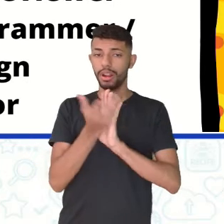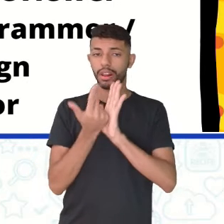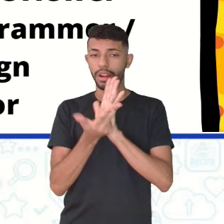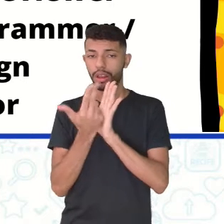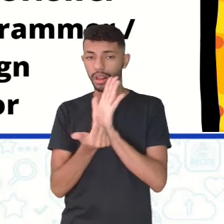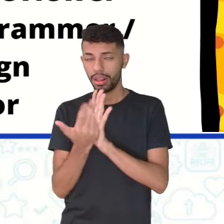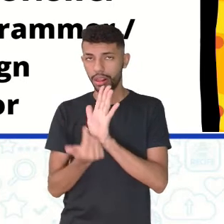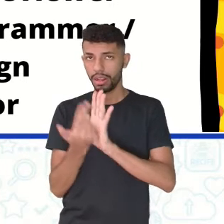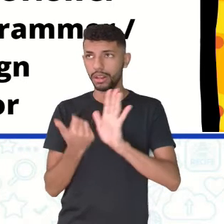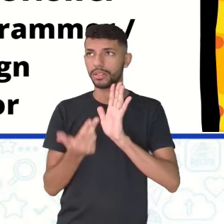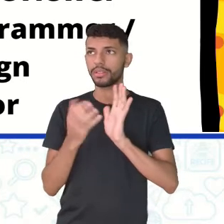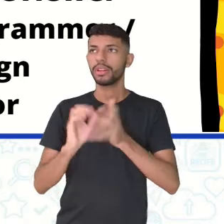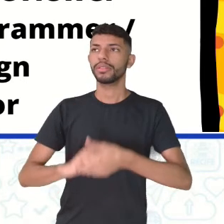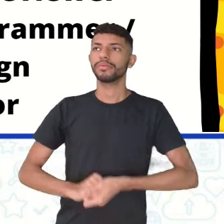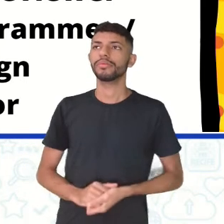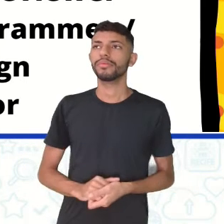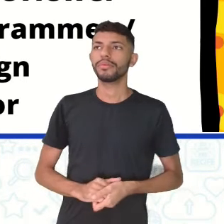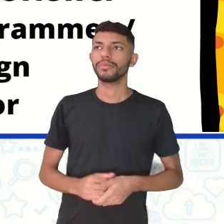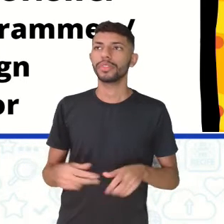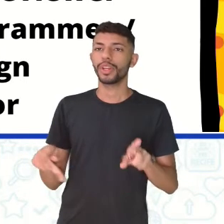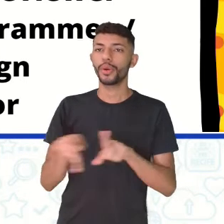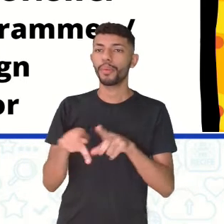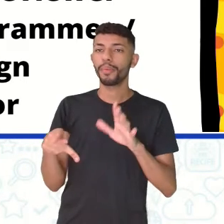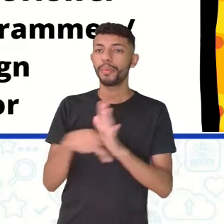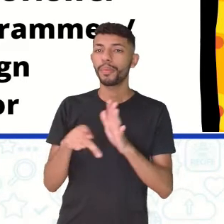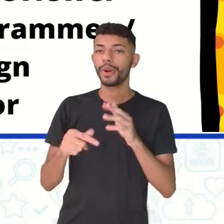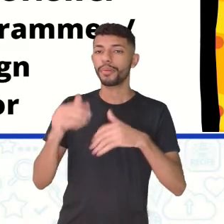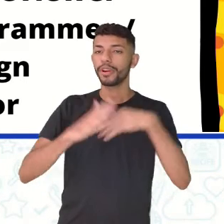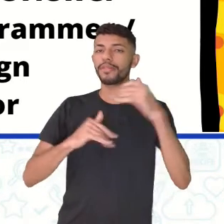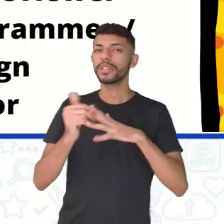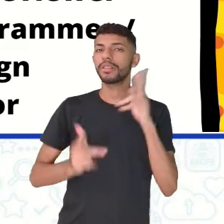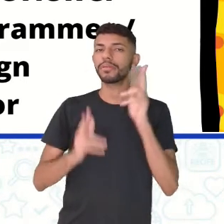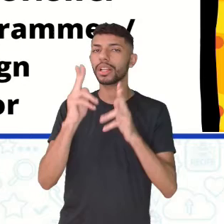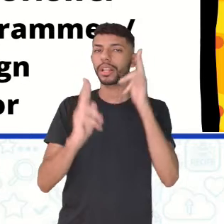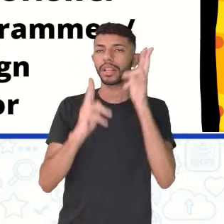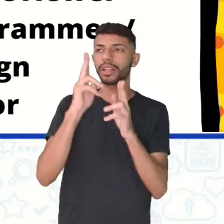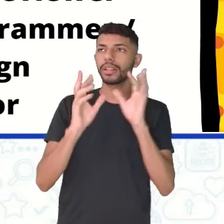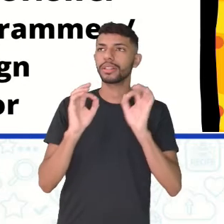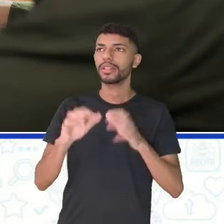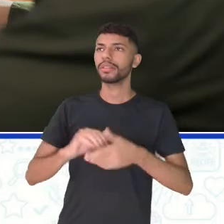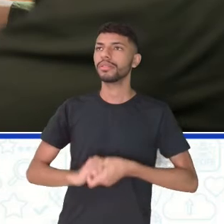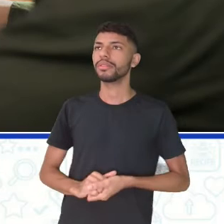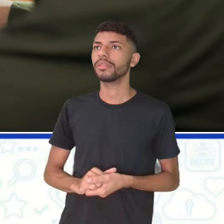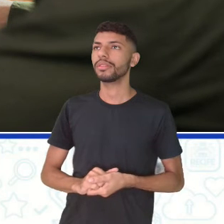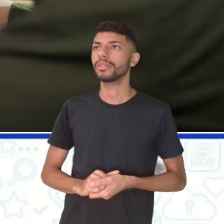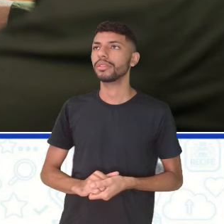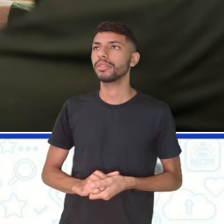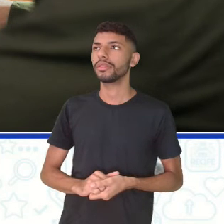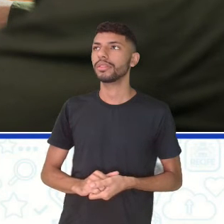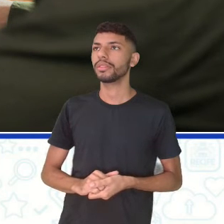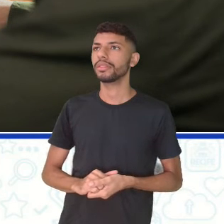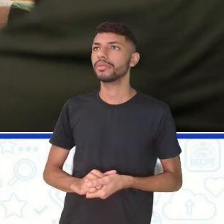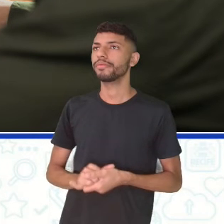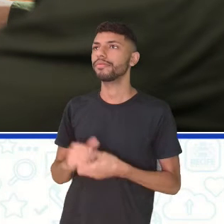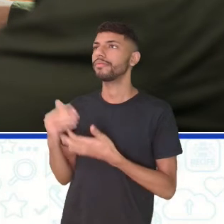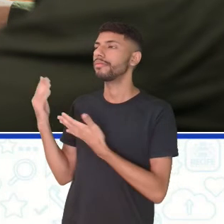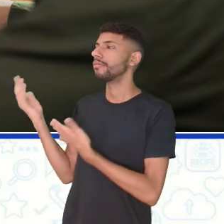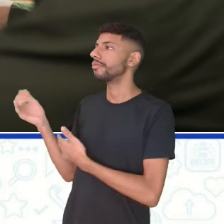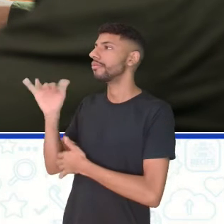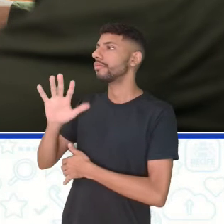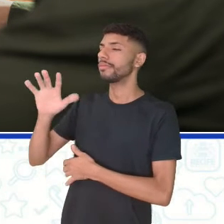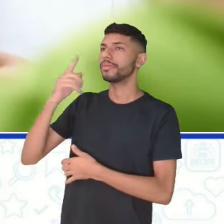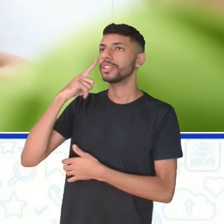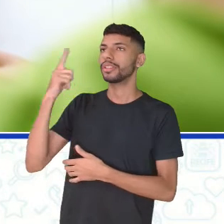diagramador, e o editor, tá? Por que, professor, você não falou essas aqui? Porque eu vou falar por imagem, ó. Então, temos o